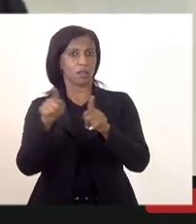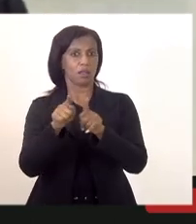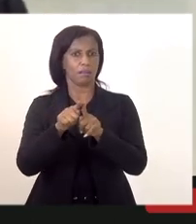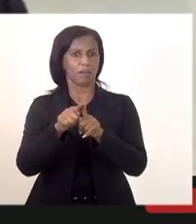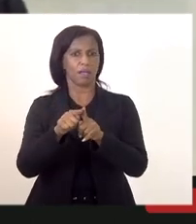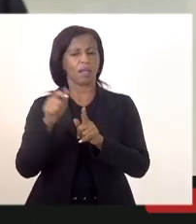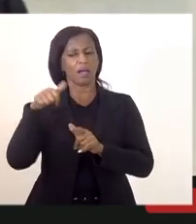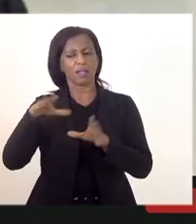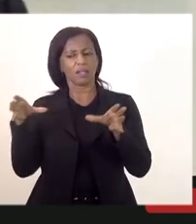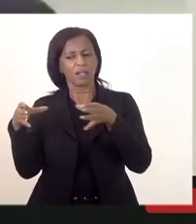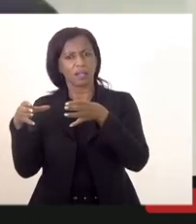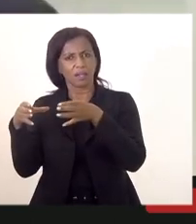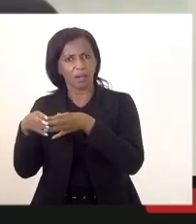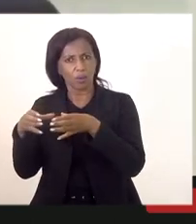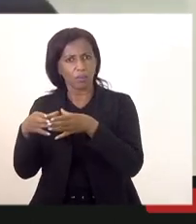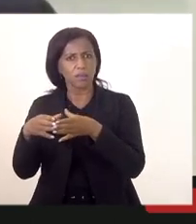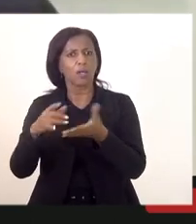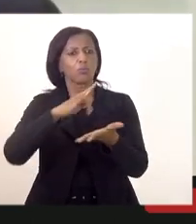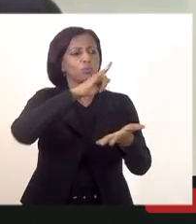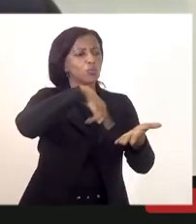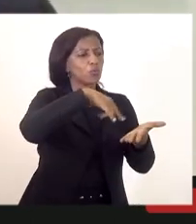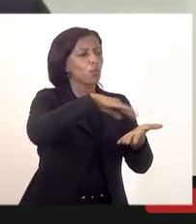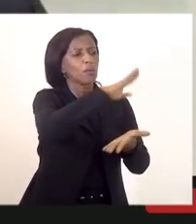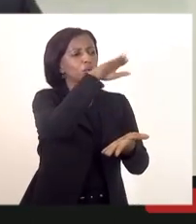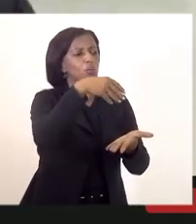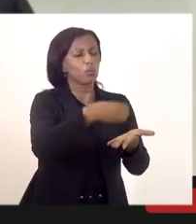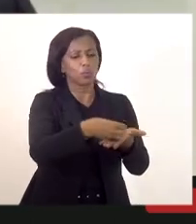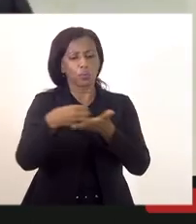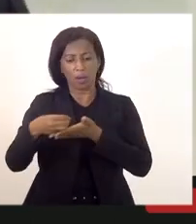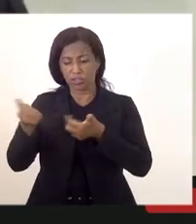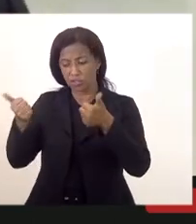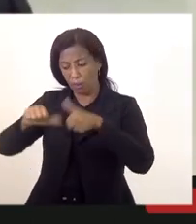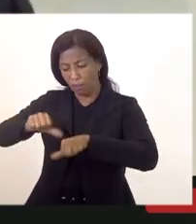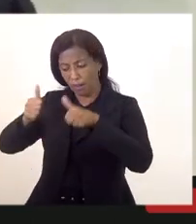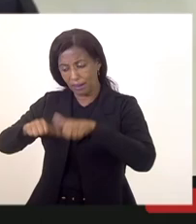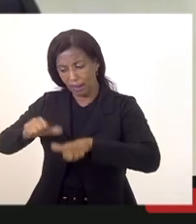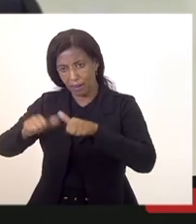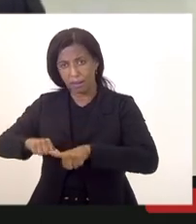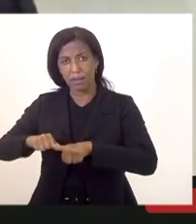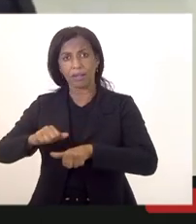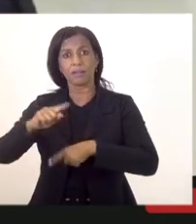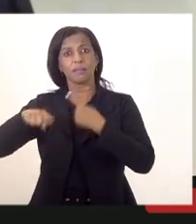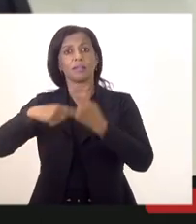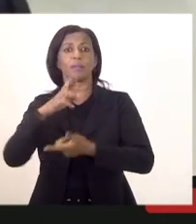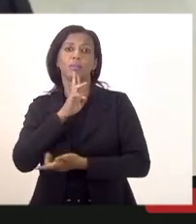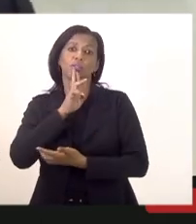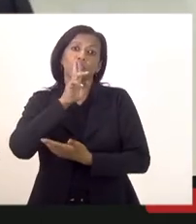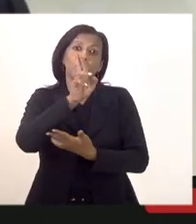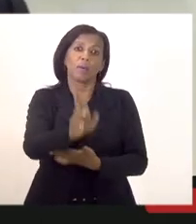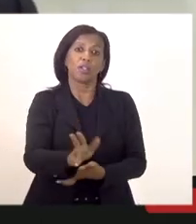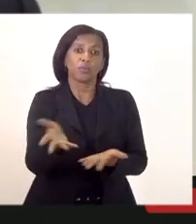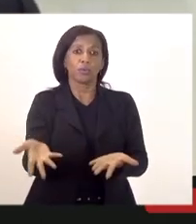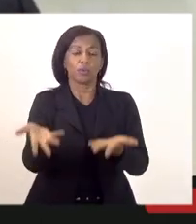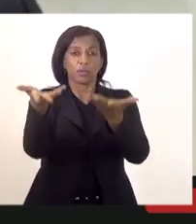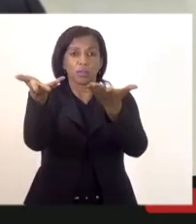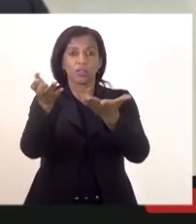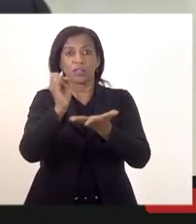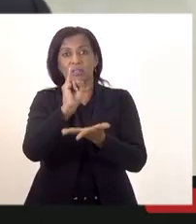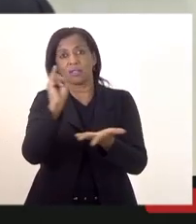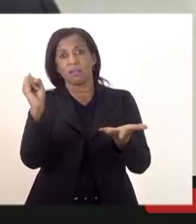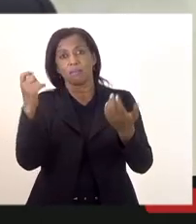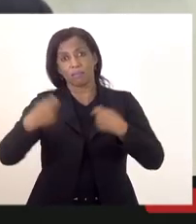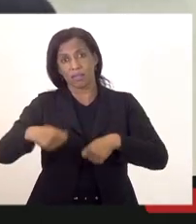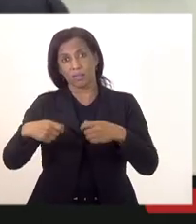na comissão o tem de documento real a gente faz uma análise e dá uma resposta e faz um encaminhamento se for o caso abre um processo